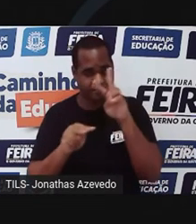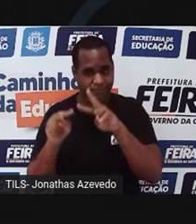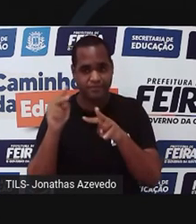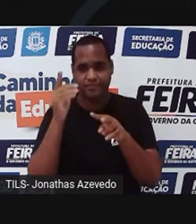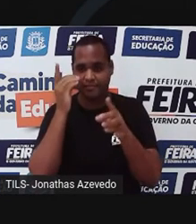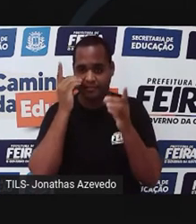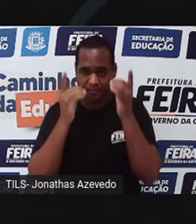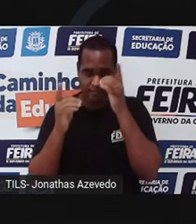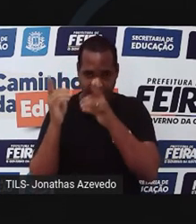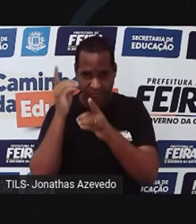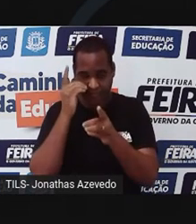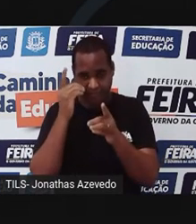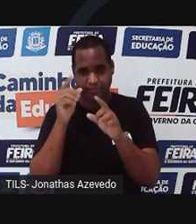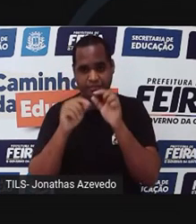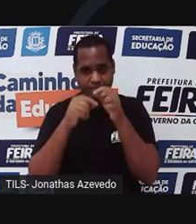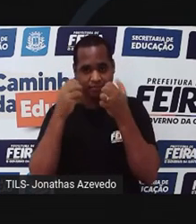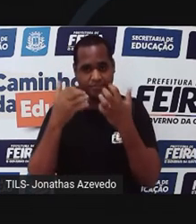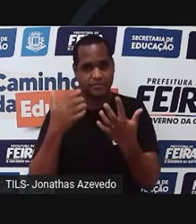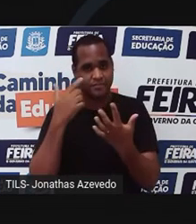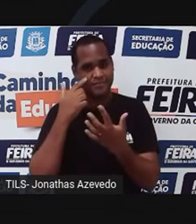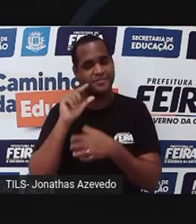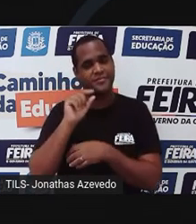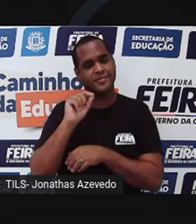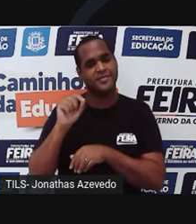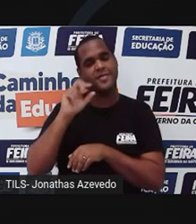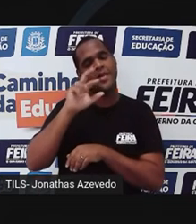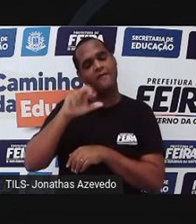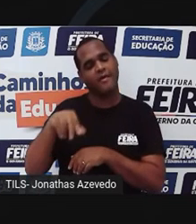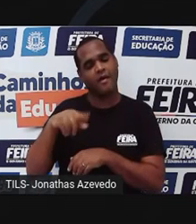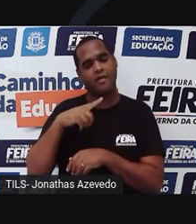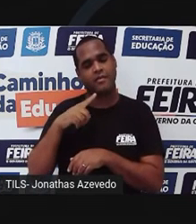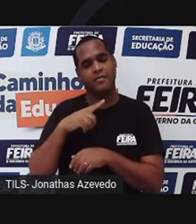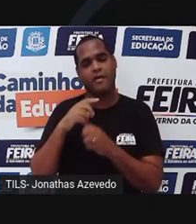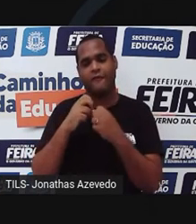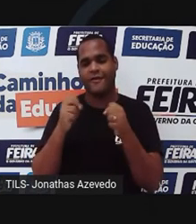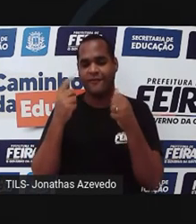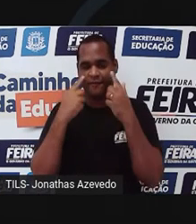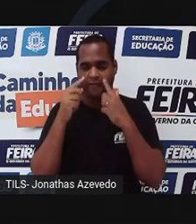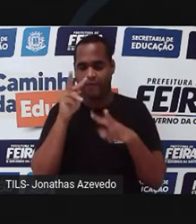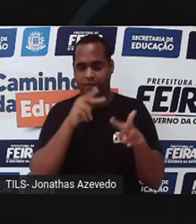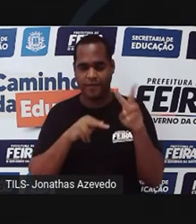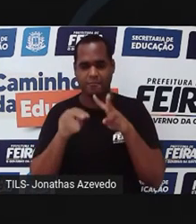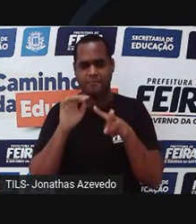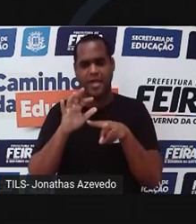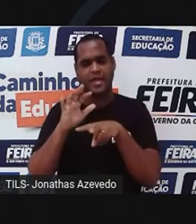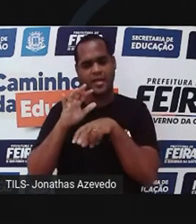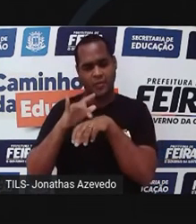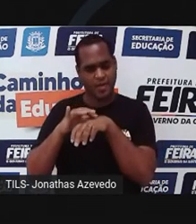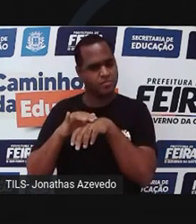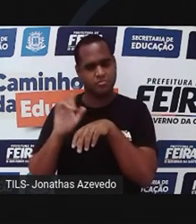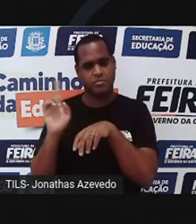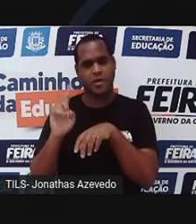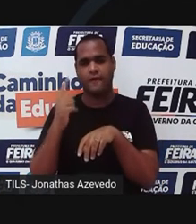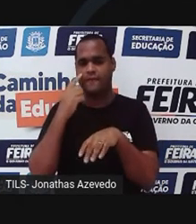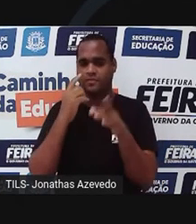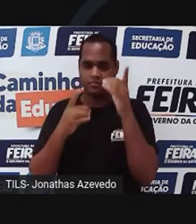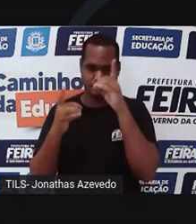falar doença porque a gente está falando sempre manifestações oculares. Mas não é uma doença, é um distúrbio. E